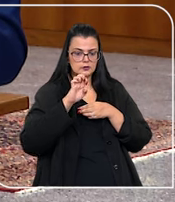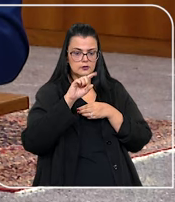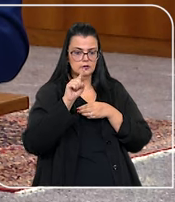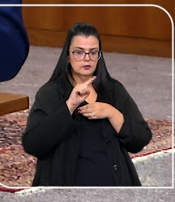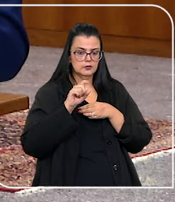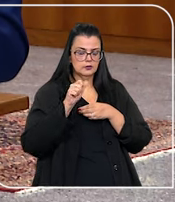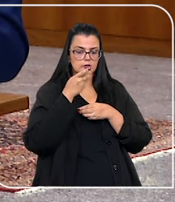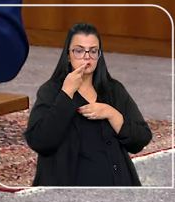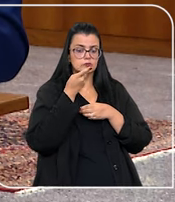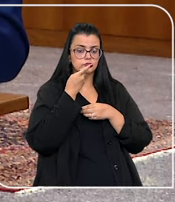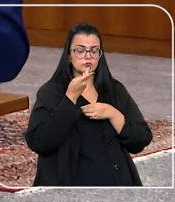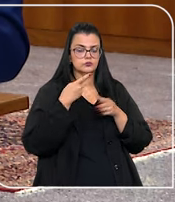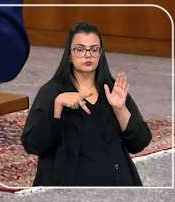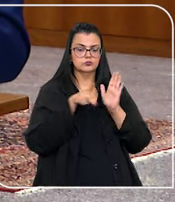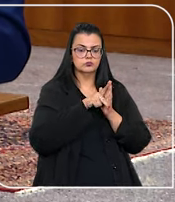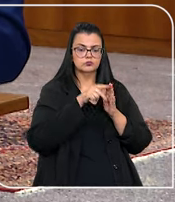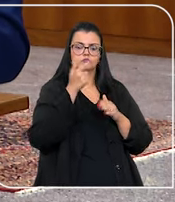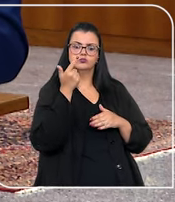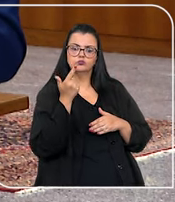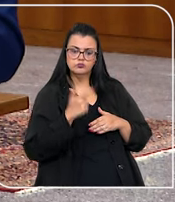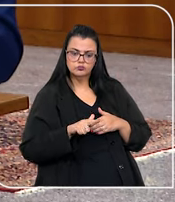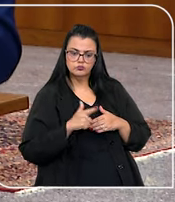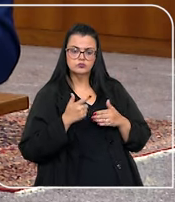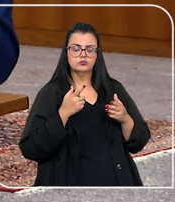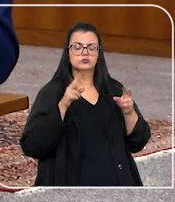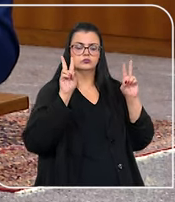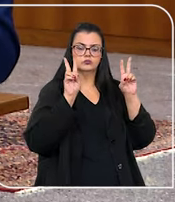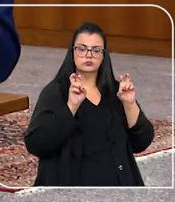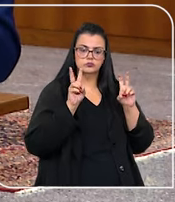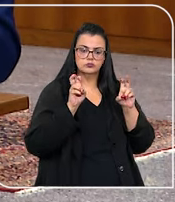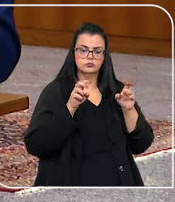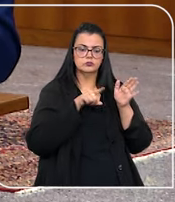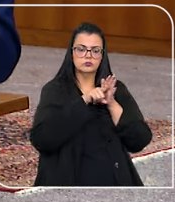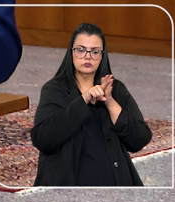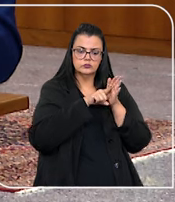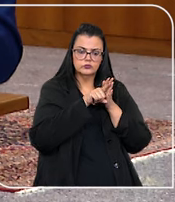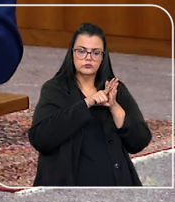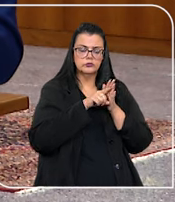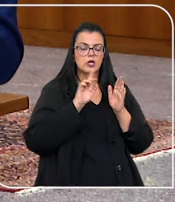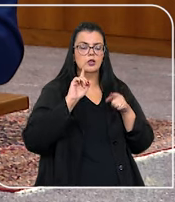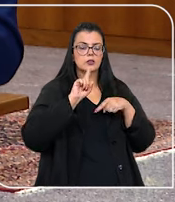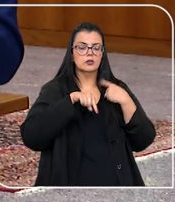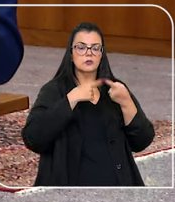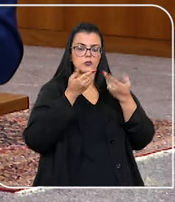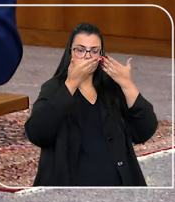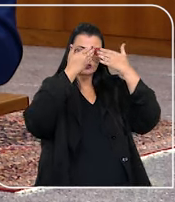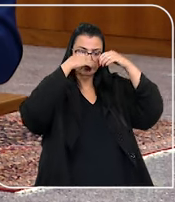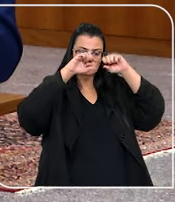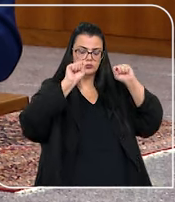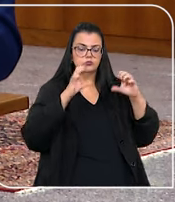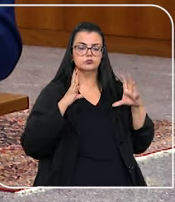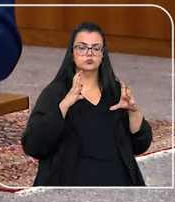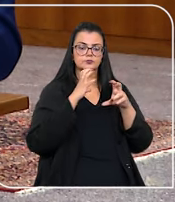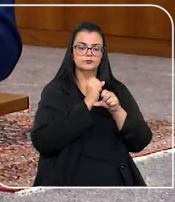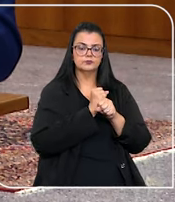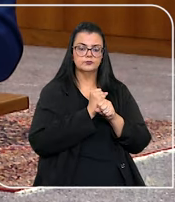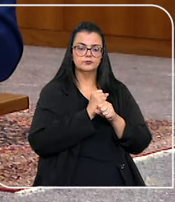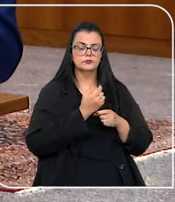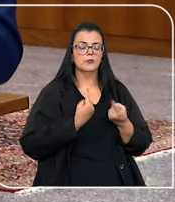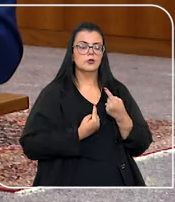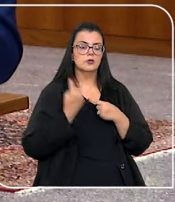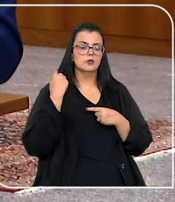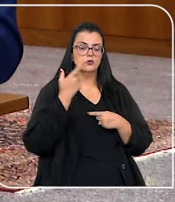Assis Moura ressaltou que o caráter repetitivo da matéria foi verificado após o tribunal ter contabilizado,